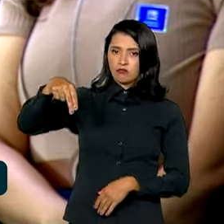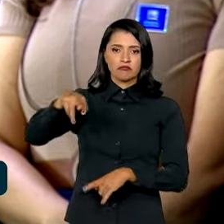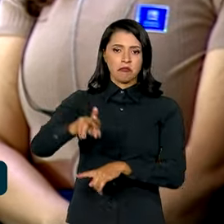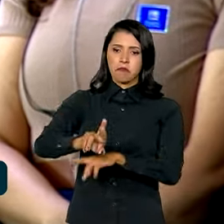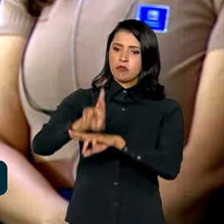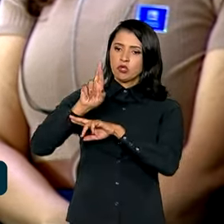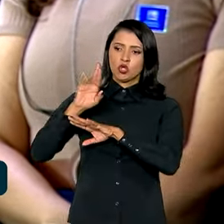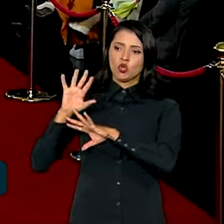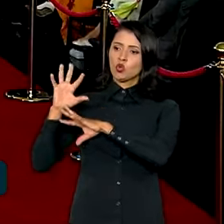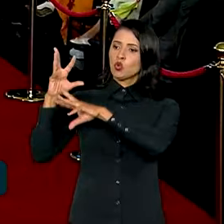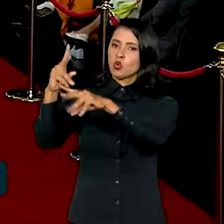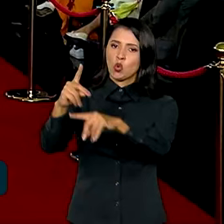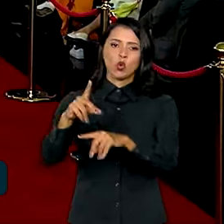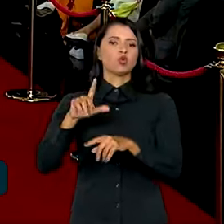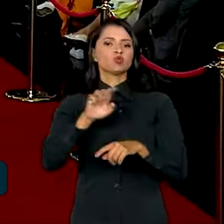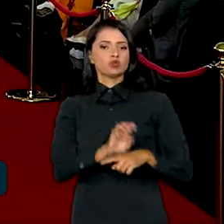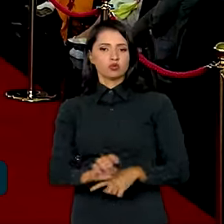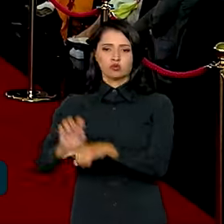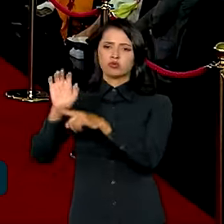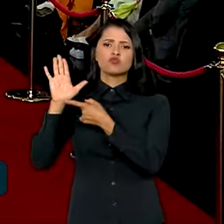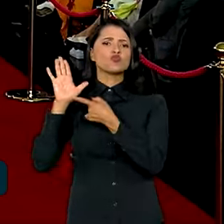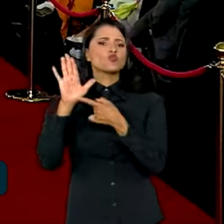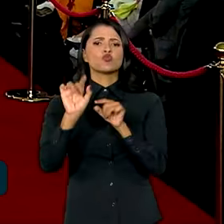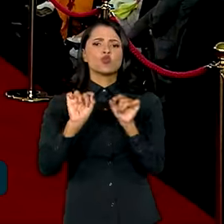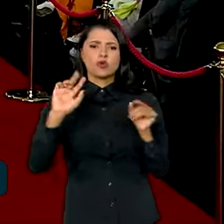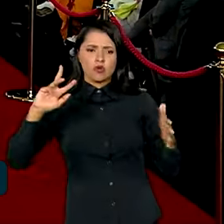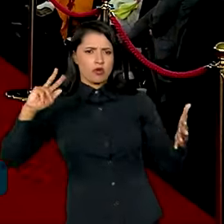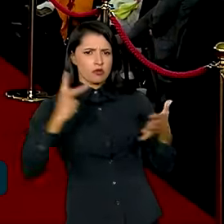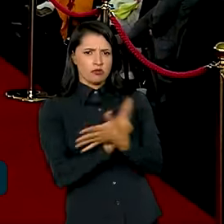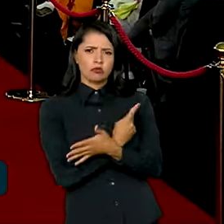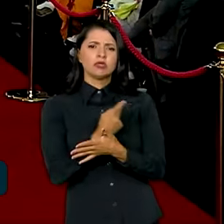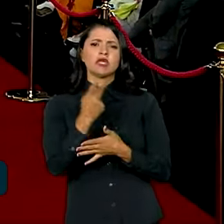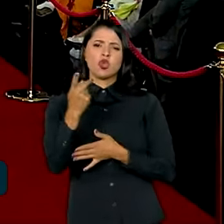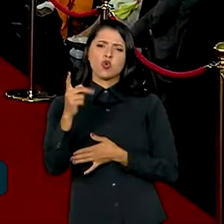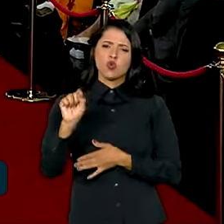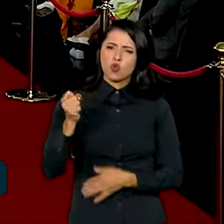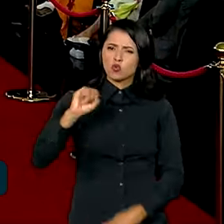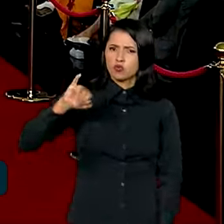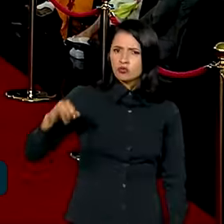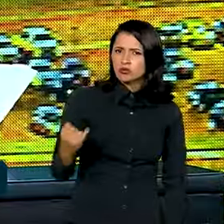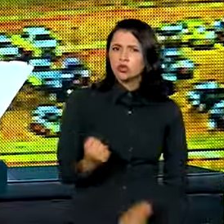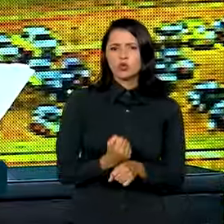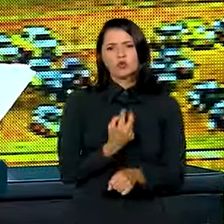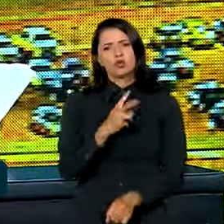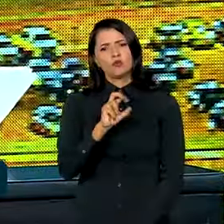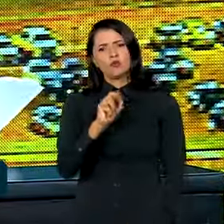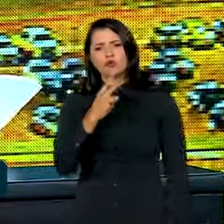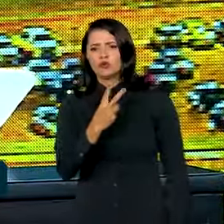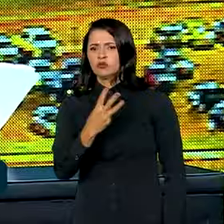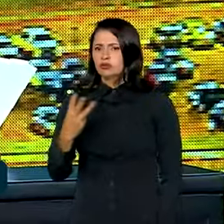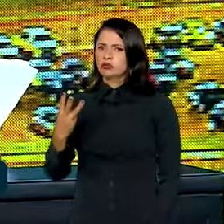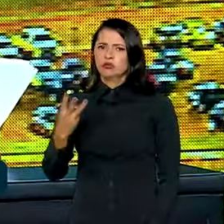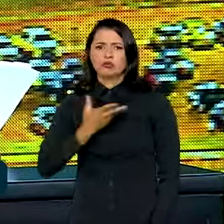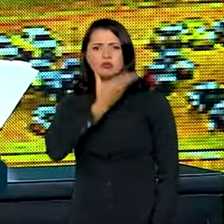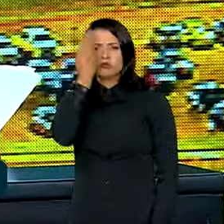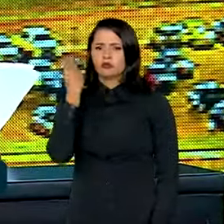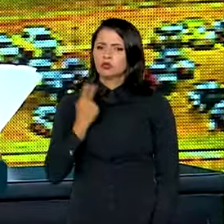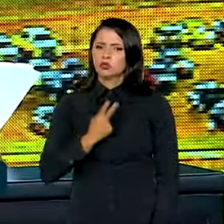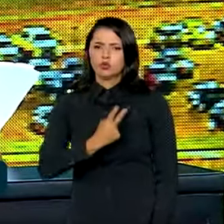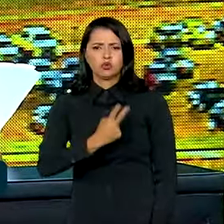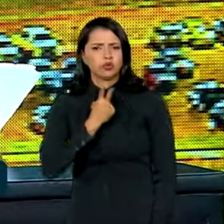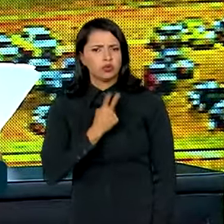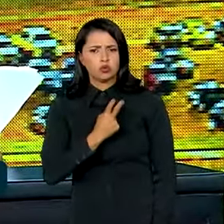todos os estados, destacou que os acontecimentos de 8 de janeiro de 2023 não devem ser esquecidos.